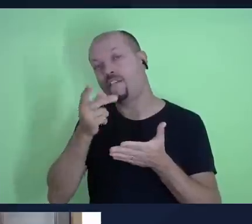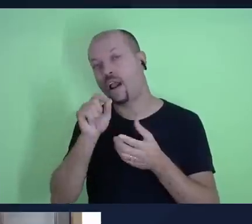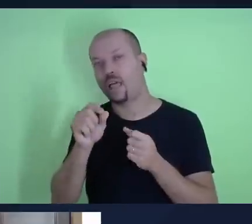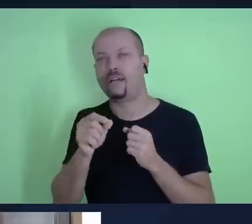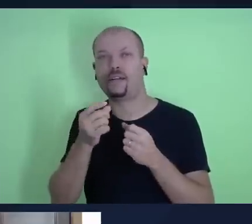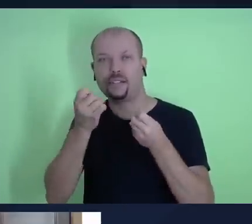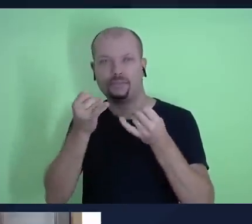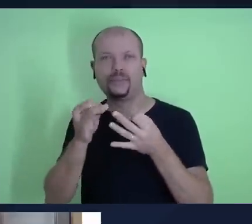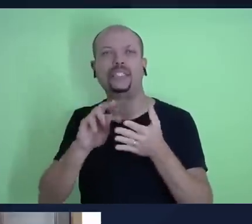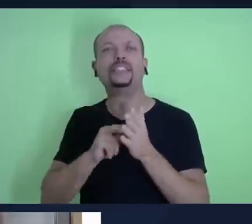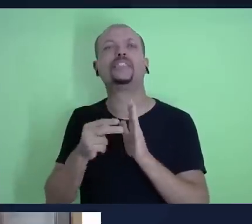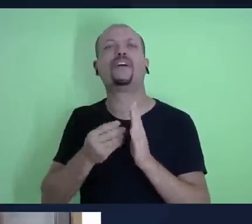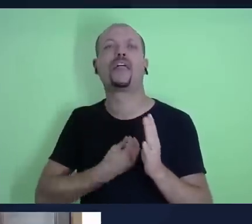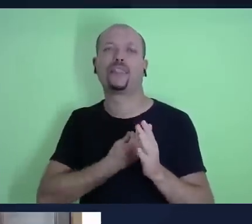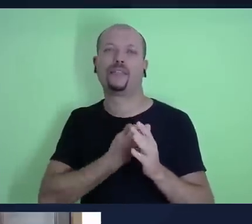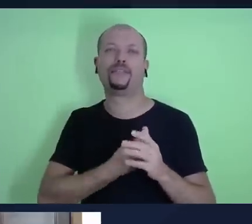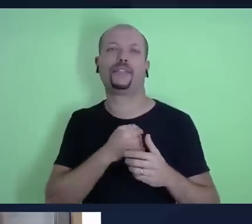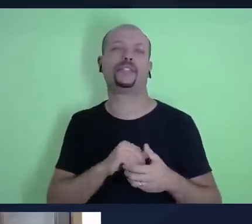sentido da vida, né?